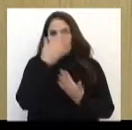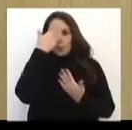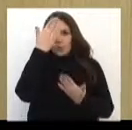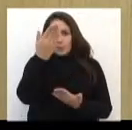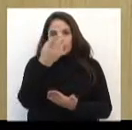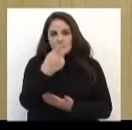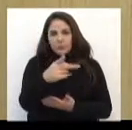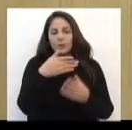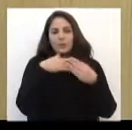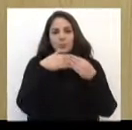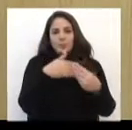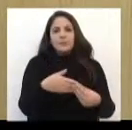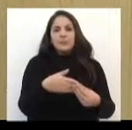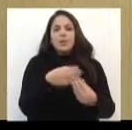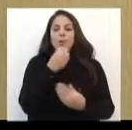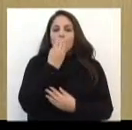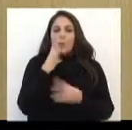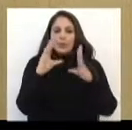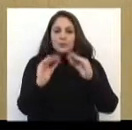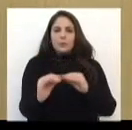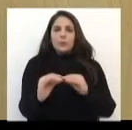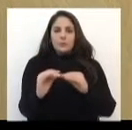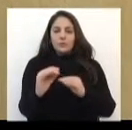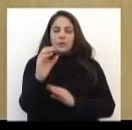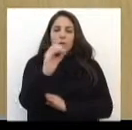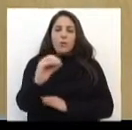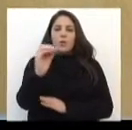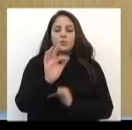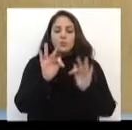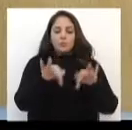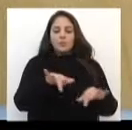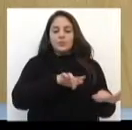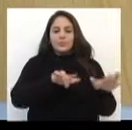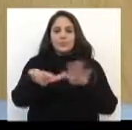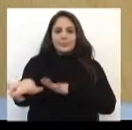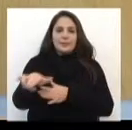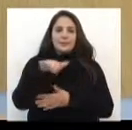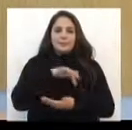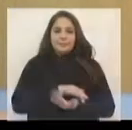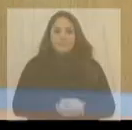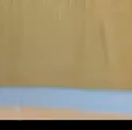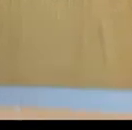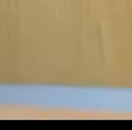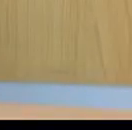Obrigada pela sua companhia, uma boa noite e um ótimo final de semana.